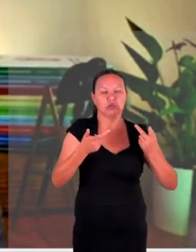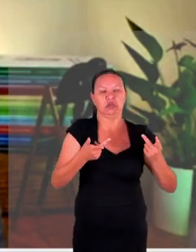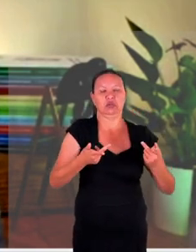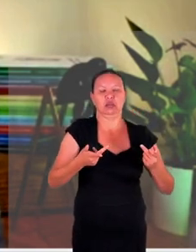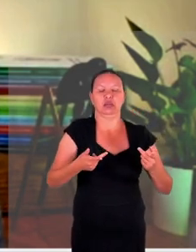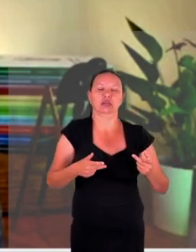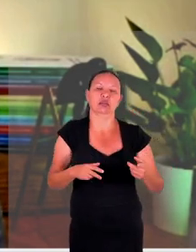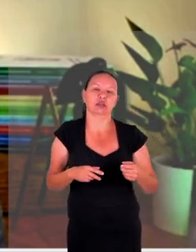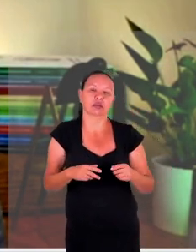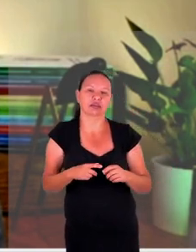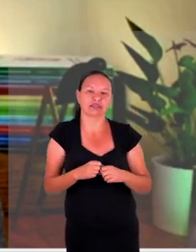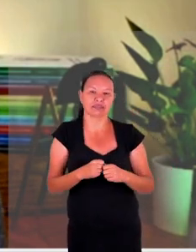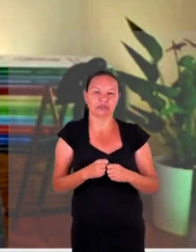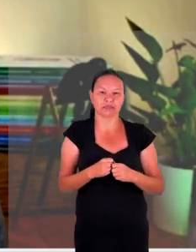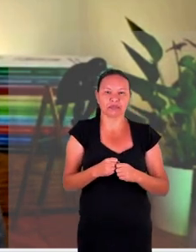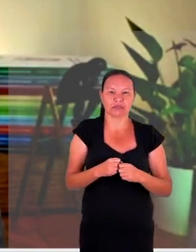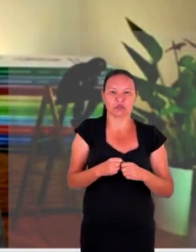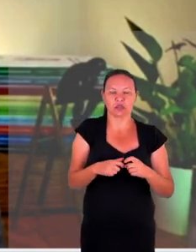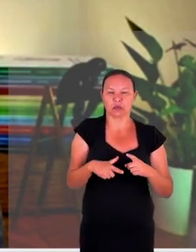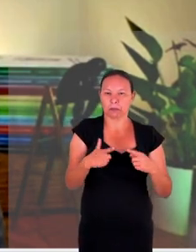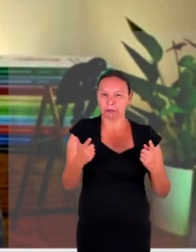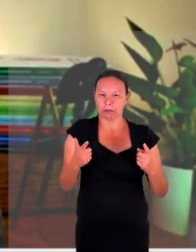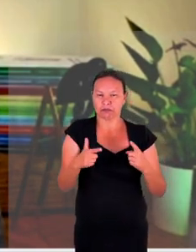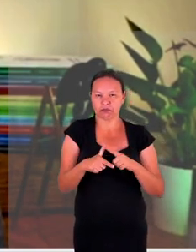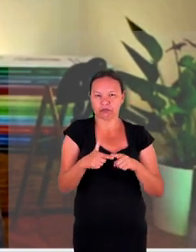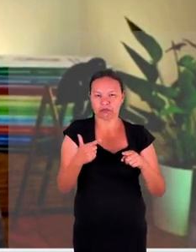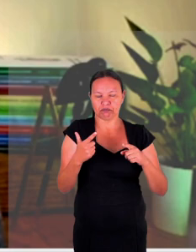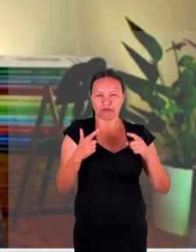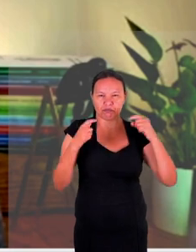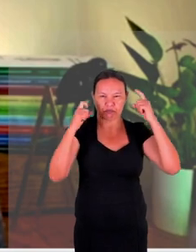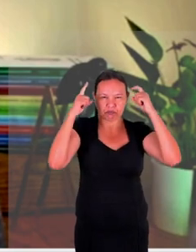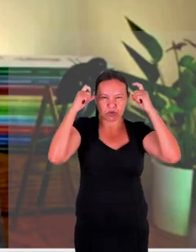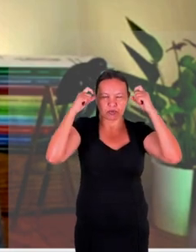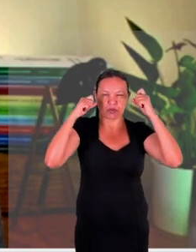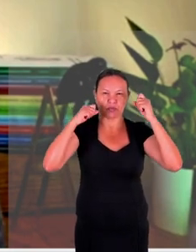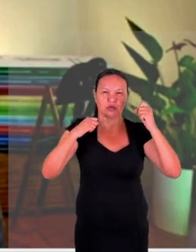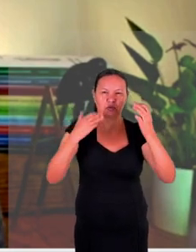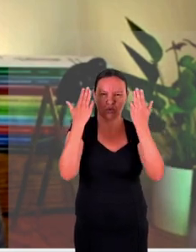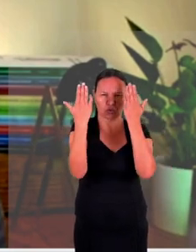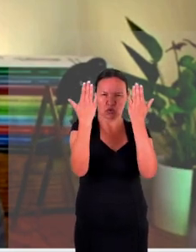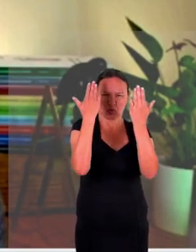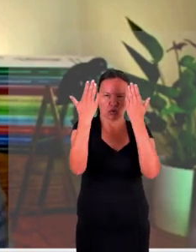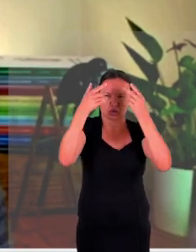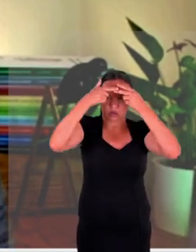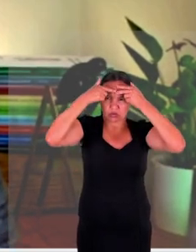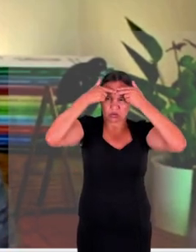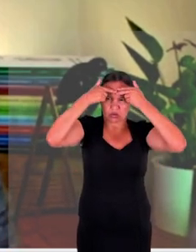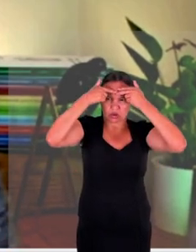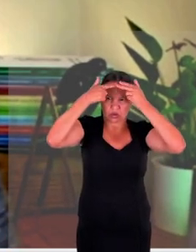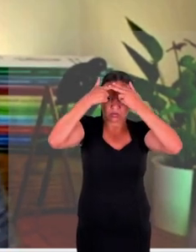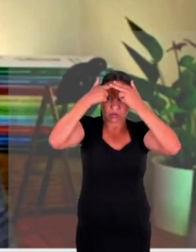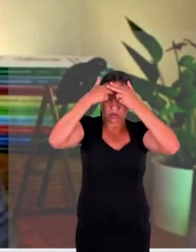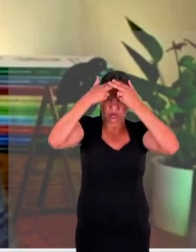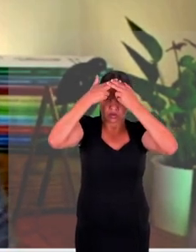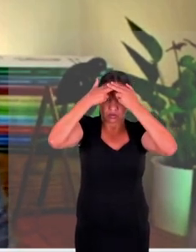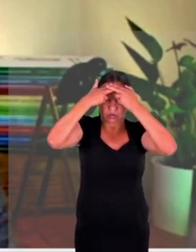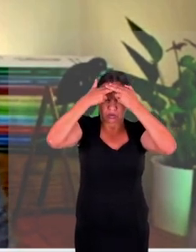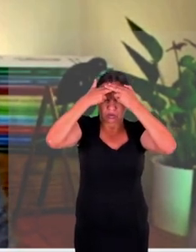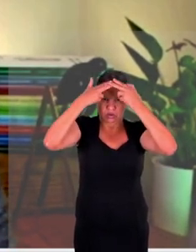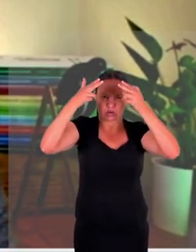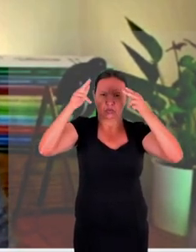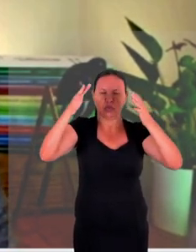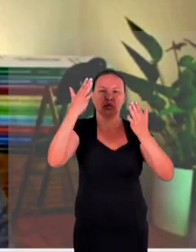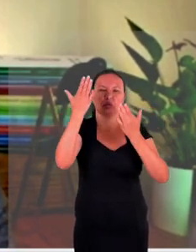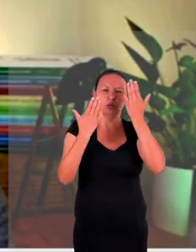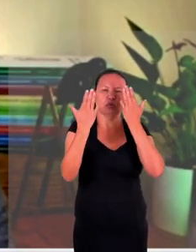off com a Clara e um dos grandes problemas são os traumas os traumas psicológicos de todas as entrevistas que eu tenho